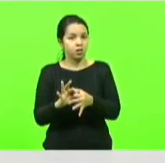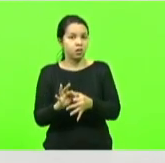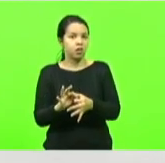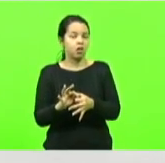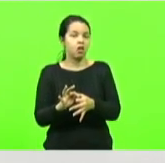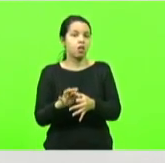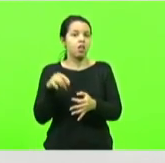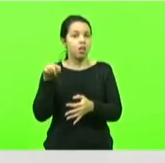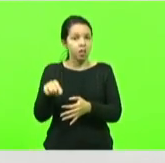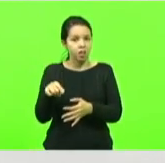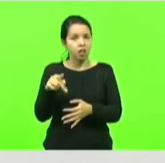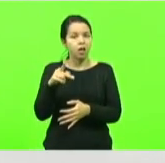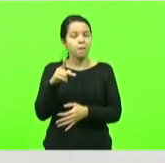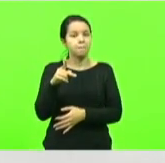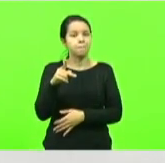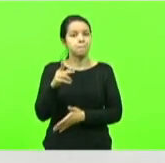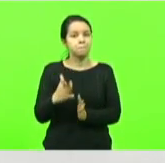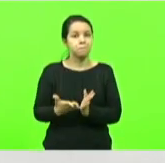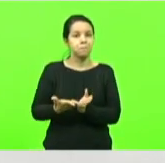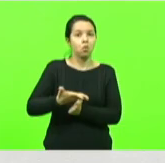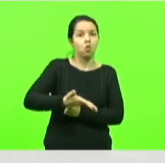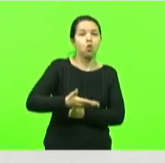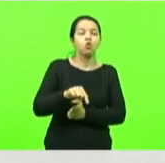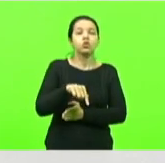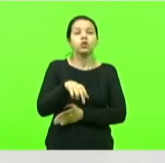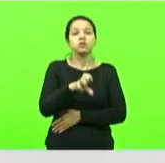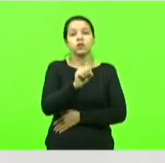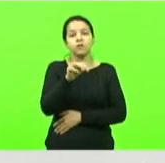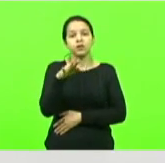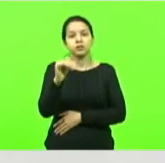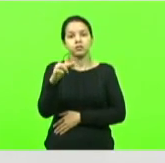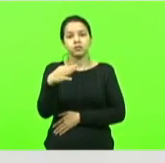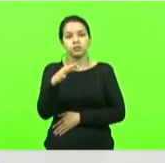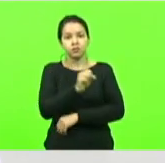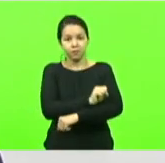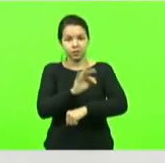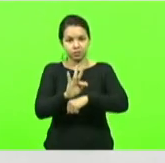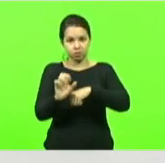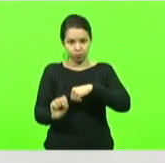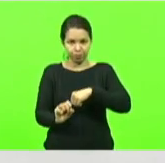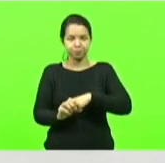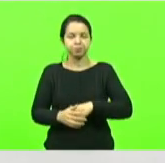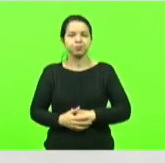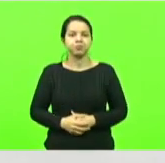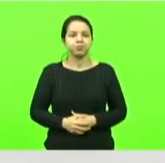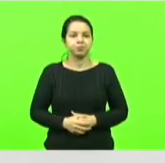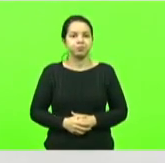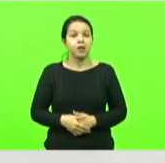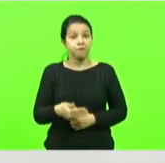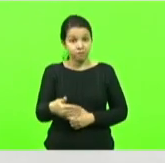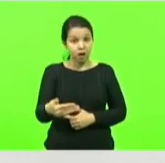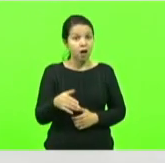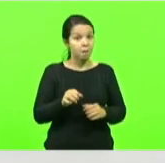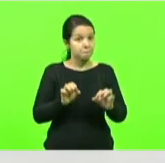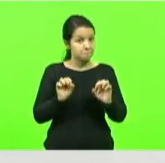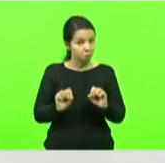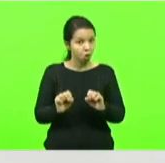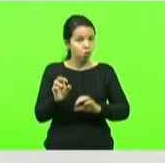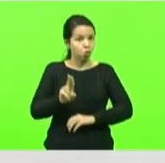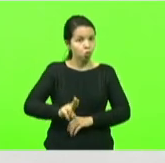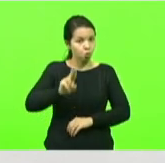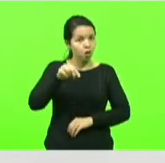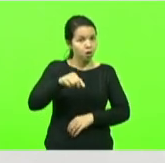Francisco sendo que 50 milhões poderão ser utilizados ainda este ano estou falando dessa